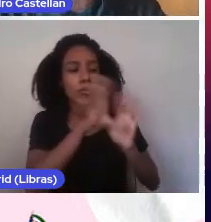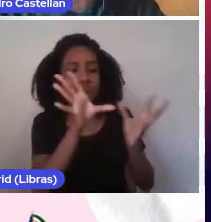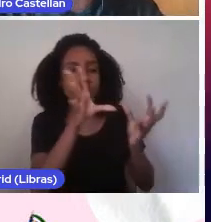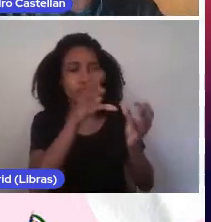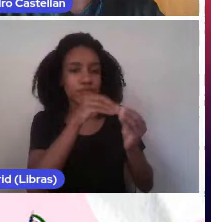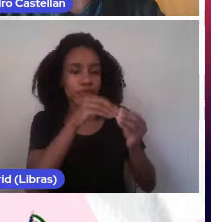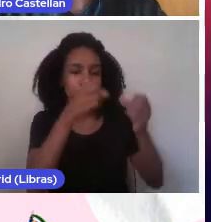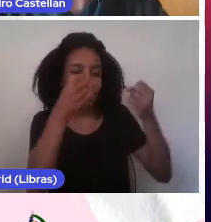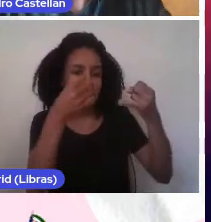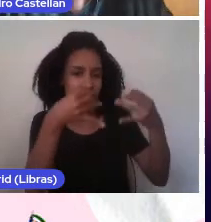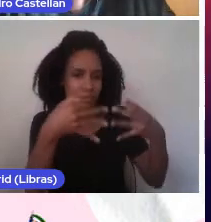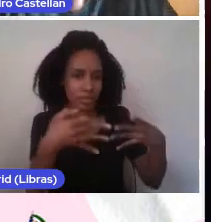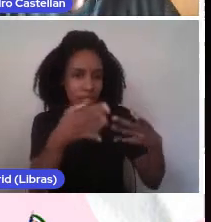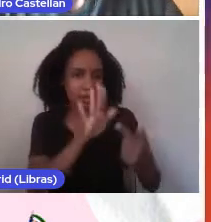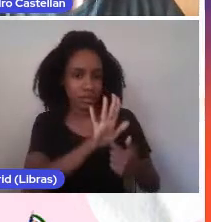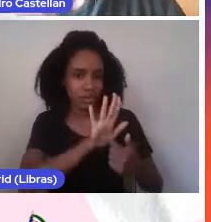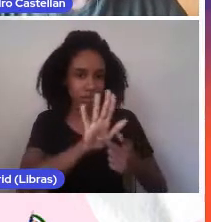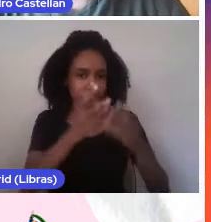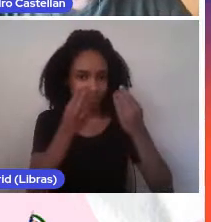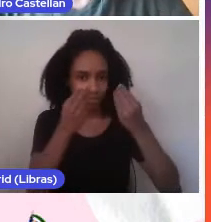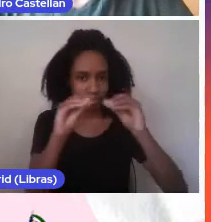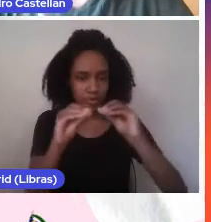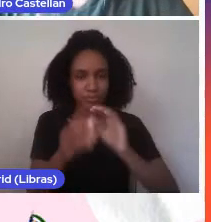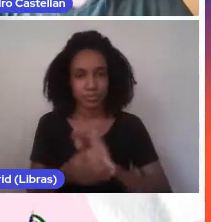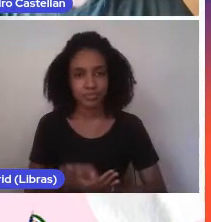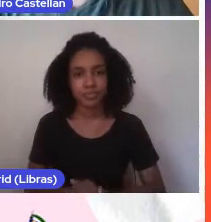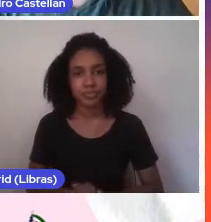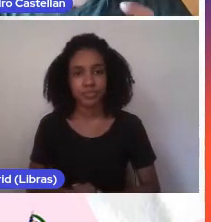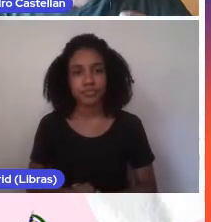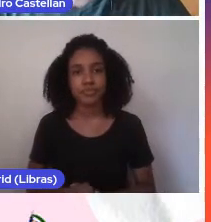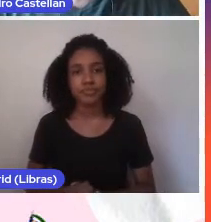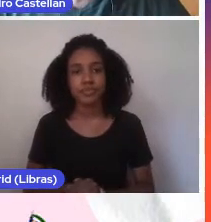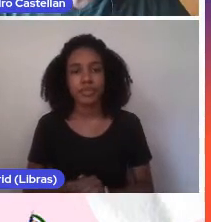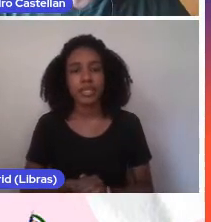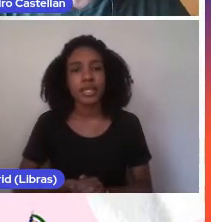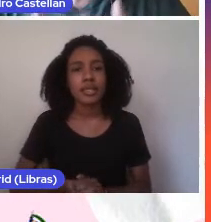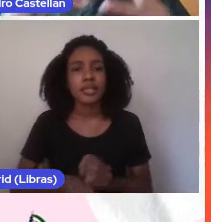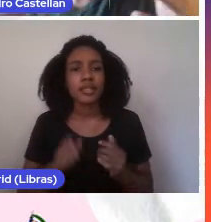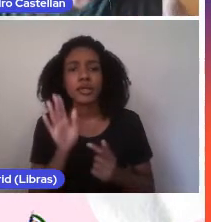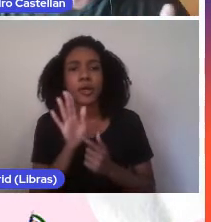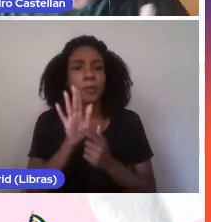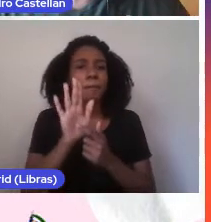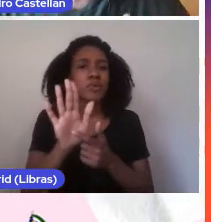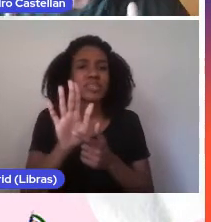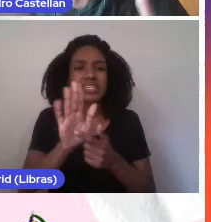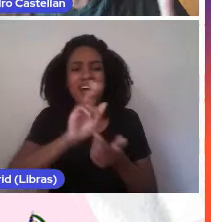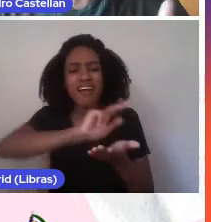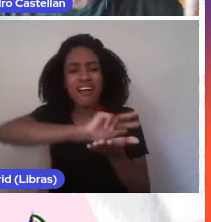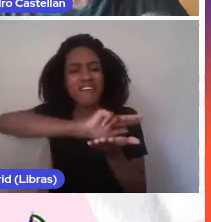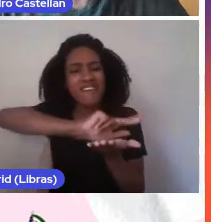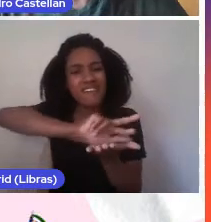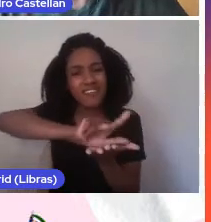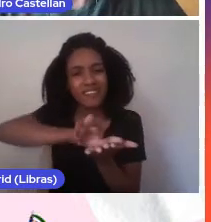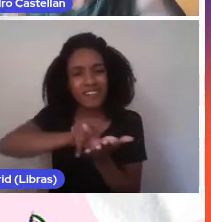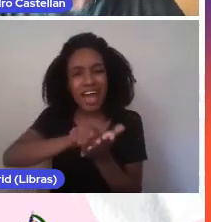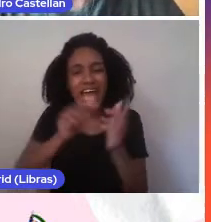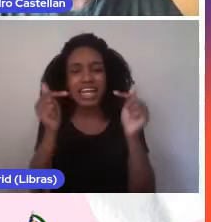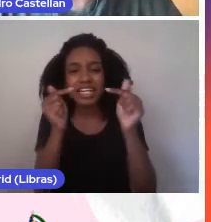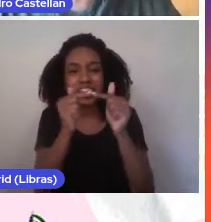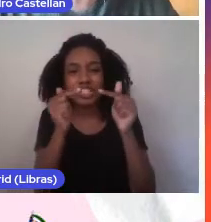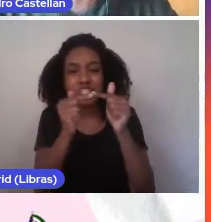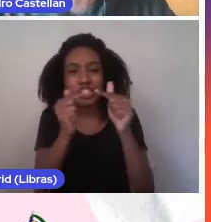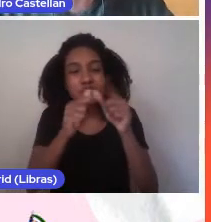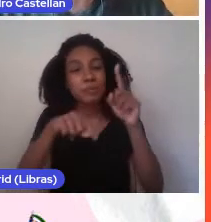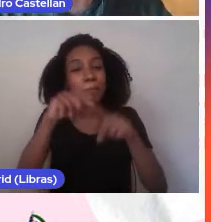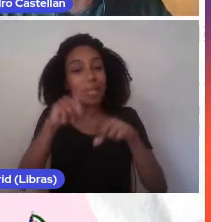publicação. Aqui a gente pode ver uma gama variada de tipos de materiais